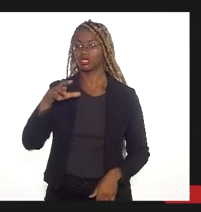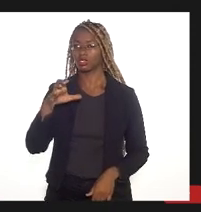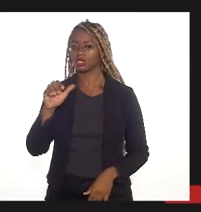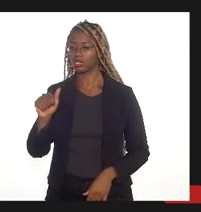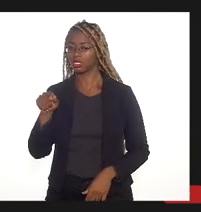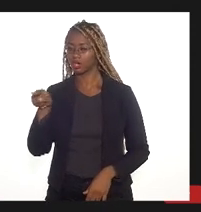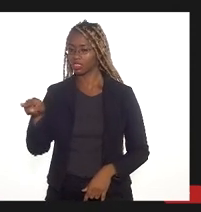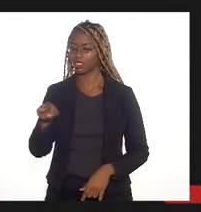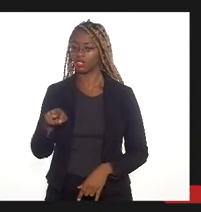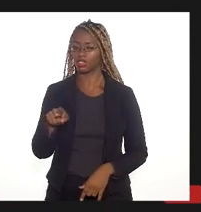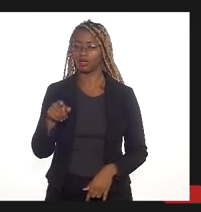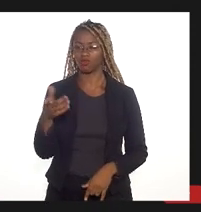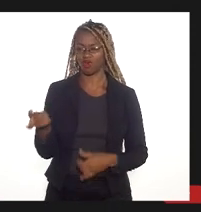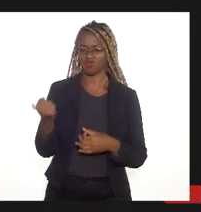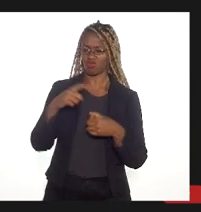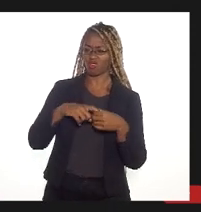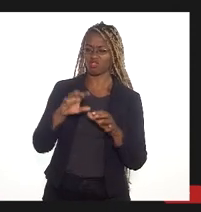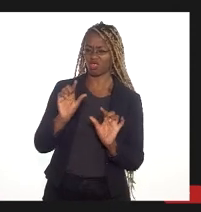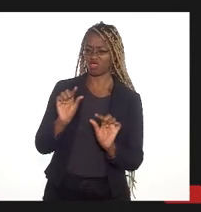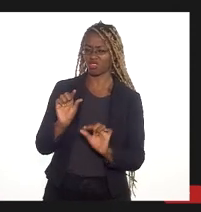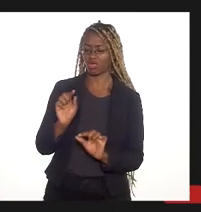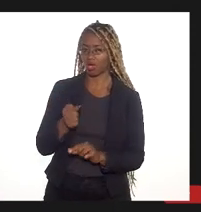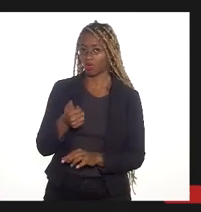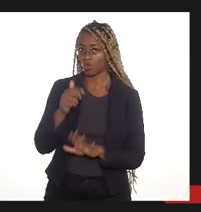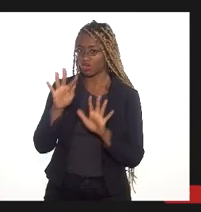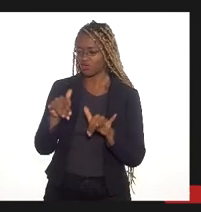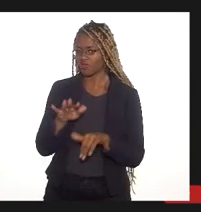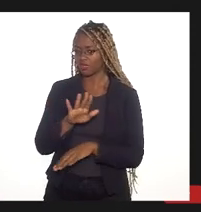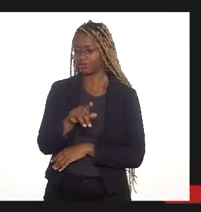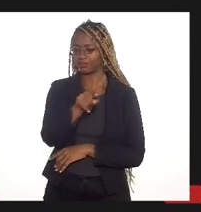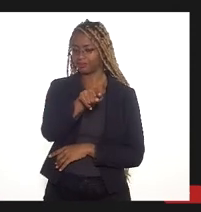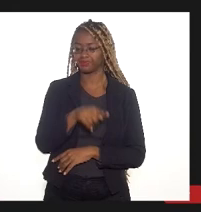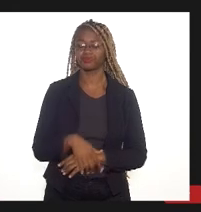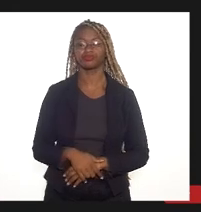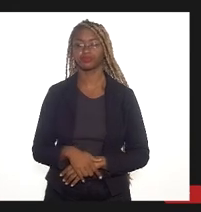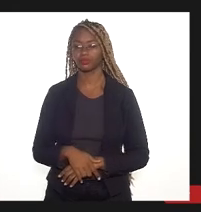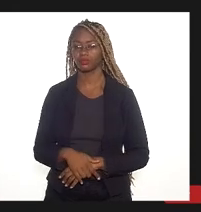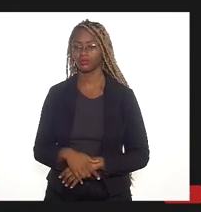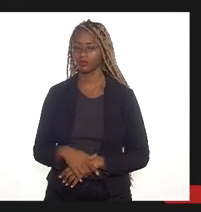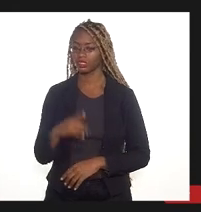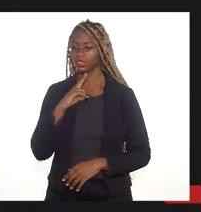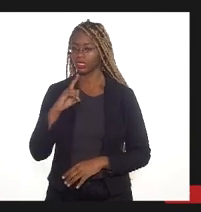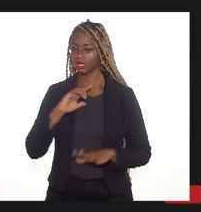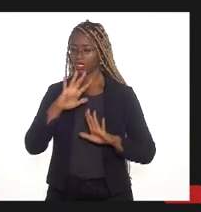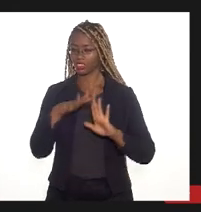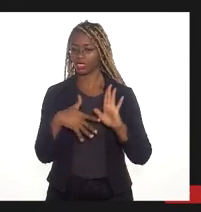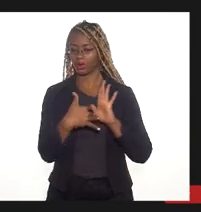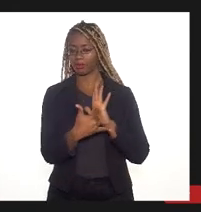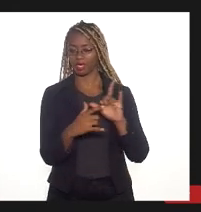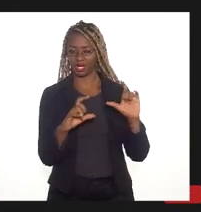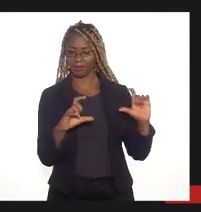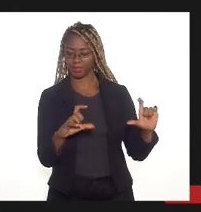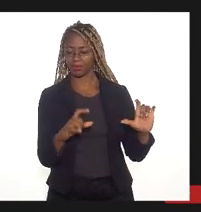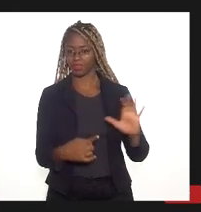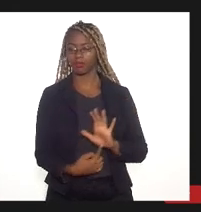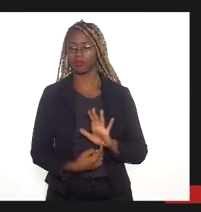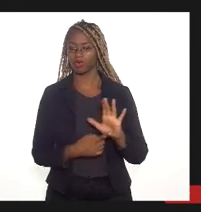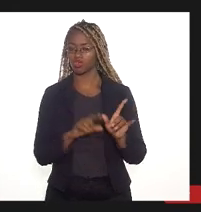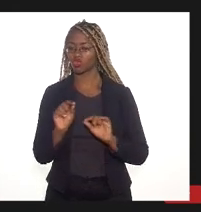imagem anterior ainda, por favor? Já estamos perto de concluir. Olhem, aqui tem uma pequena tabela que mostra o seguinte.